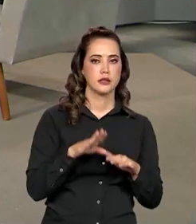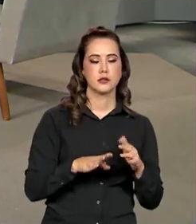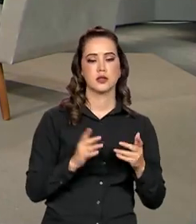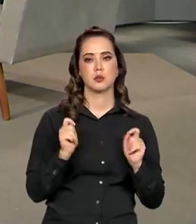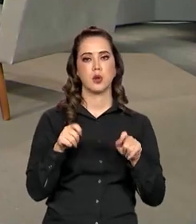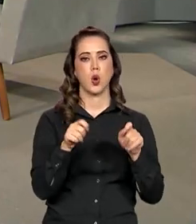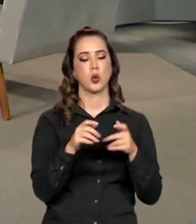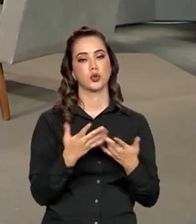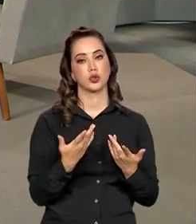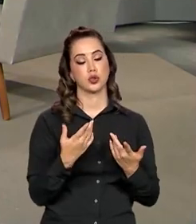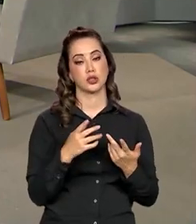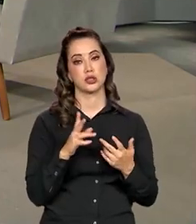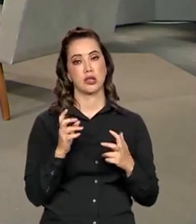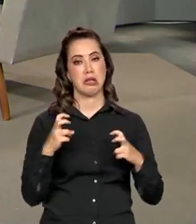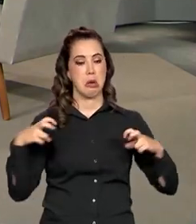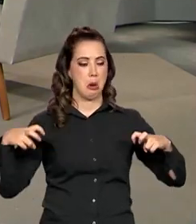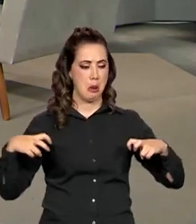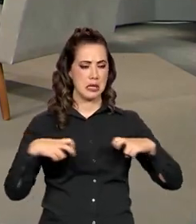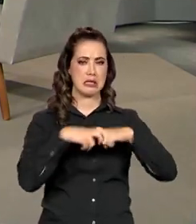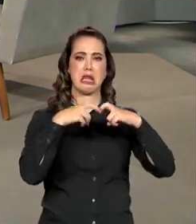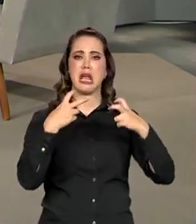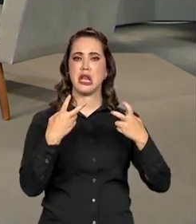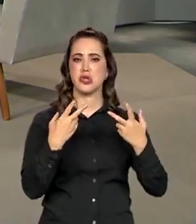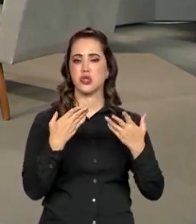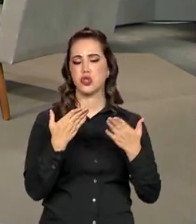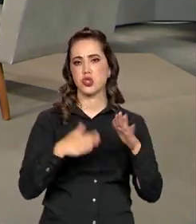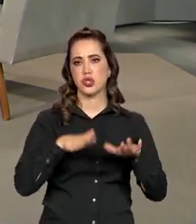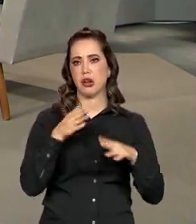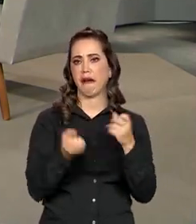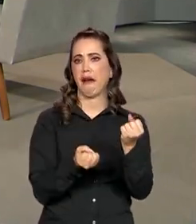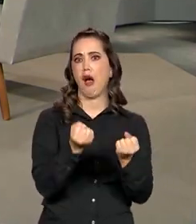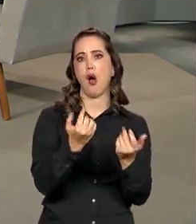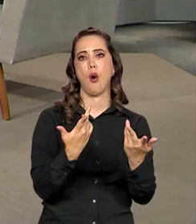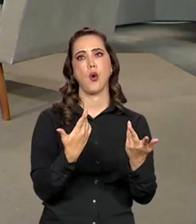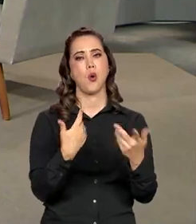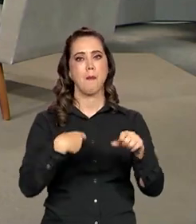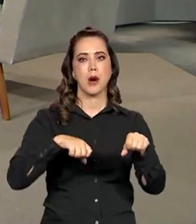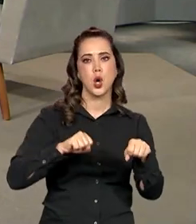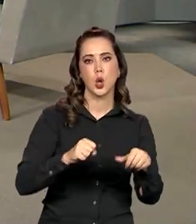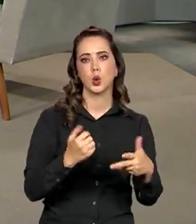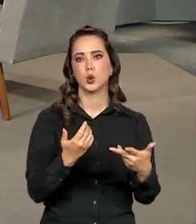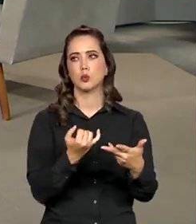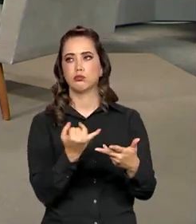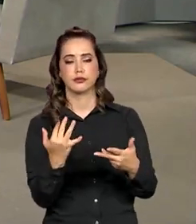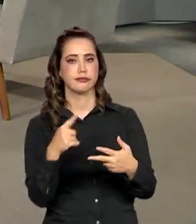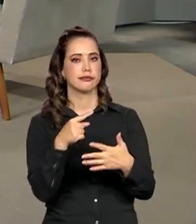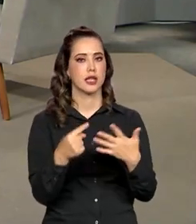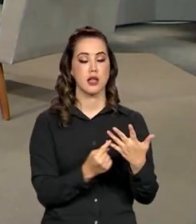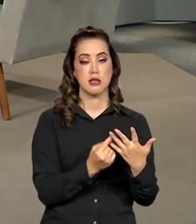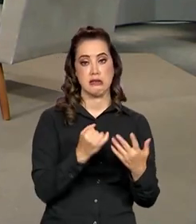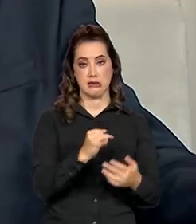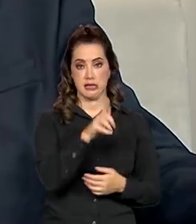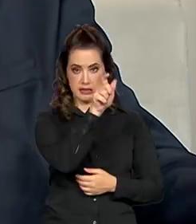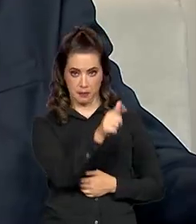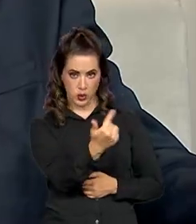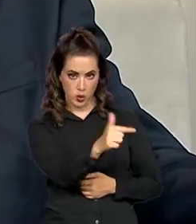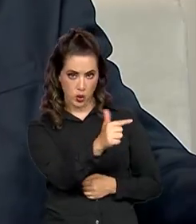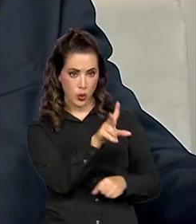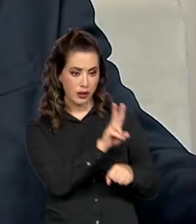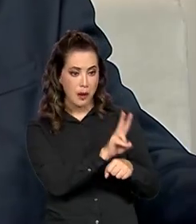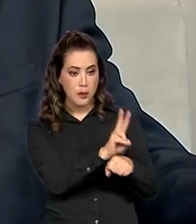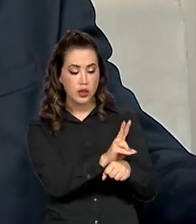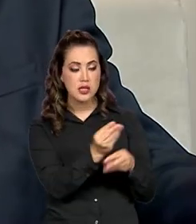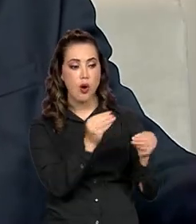pessoa possa adquirir, ou um acidente no trabalho, um acidente no trânsito. E se a pessoa não tem nenhuma proteção, quem vai proteger a sua